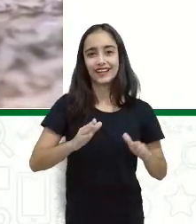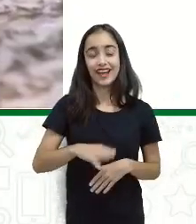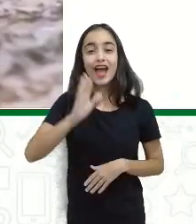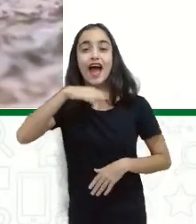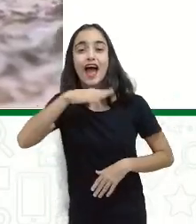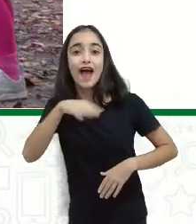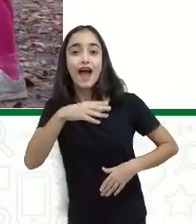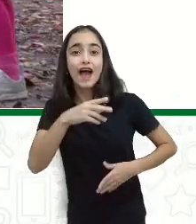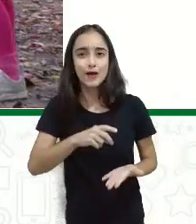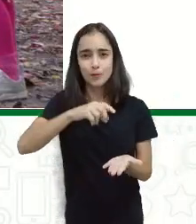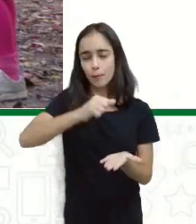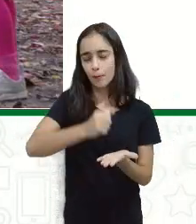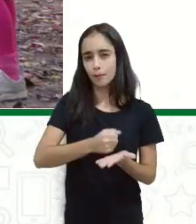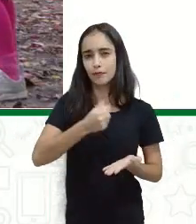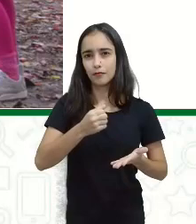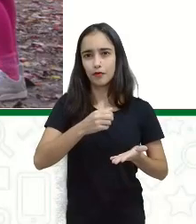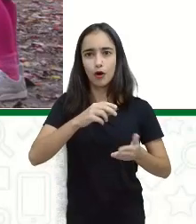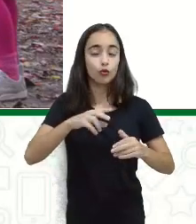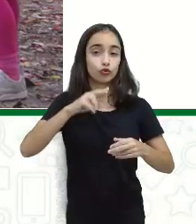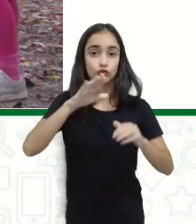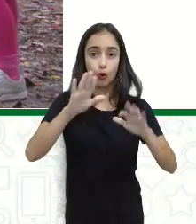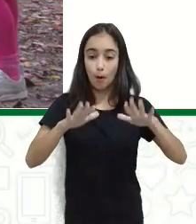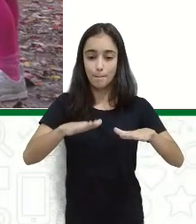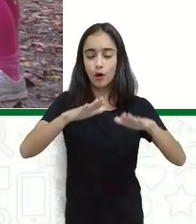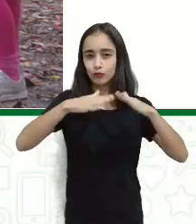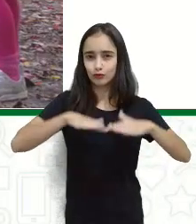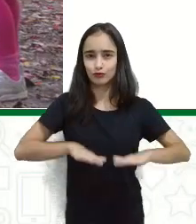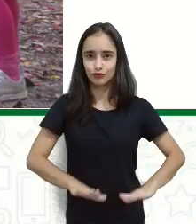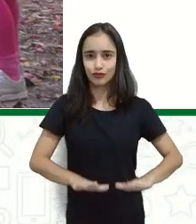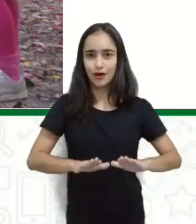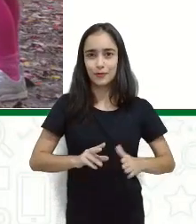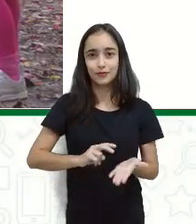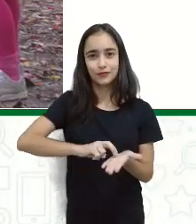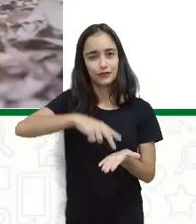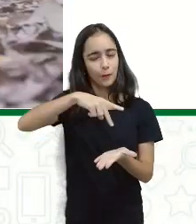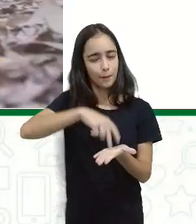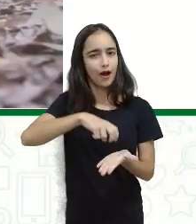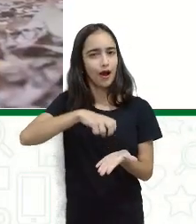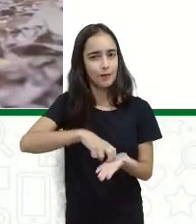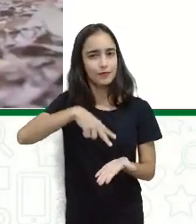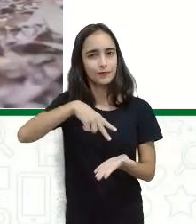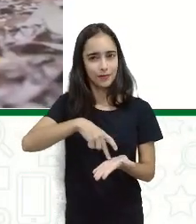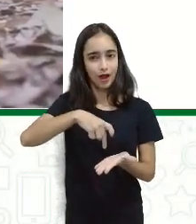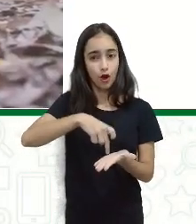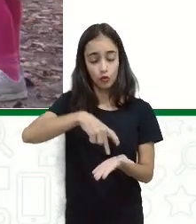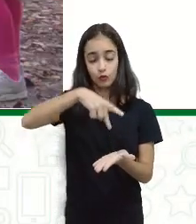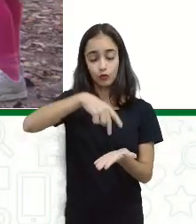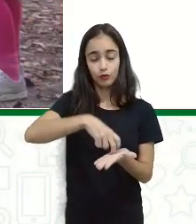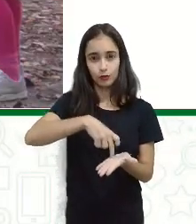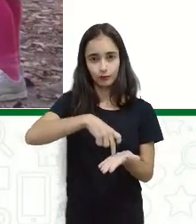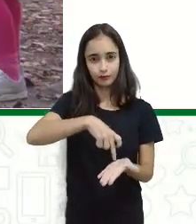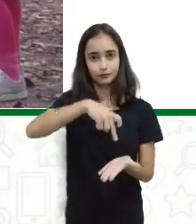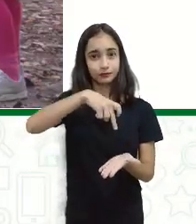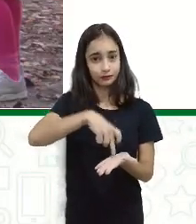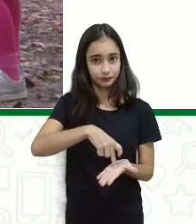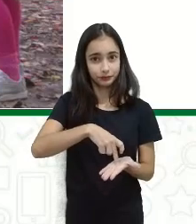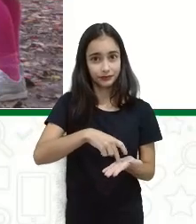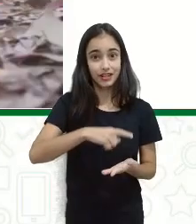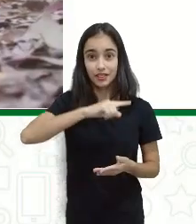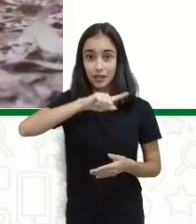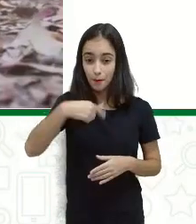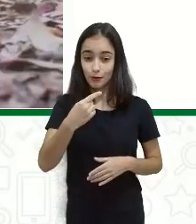Senhoras e senhores, ponha a mão no chão. Senhoras e senhores, cuide o cachorro. Senhoras e